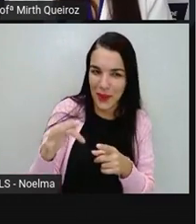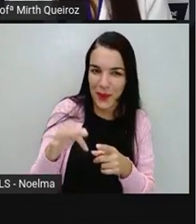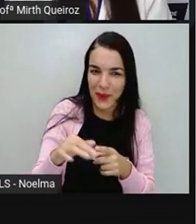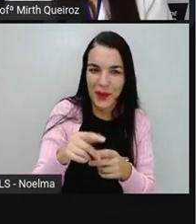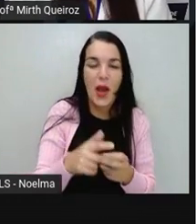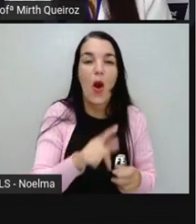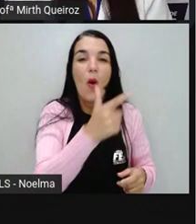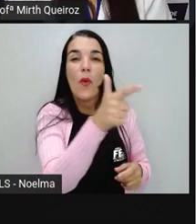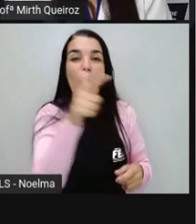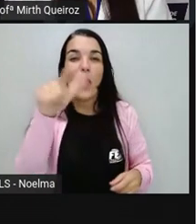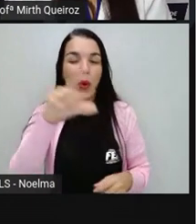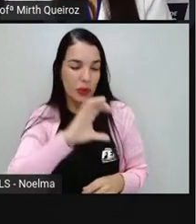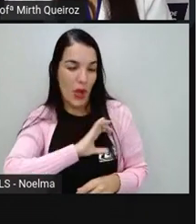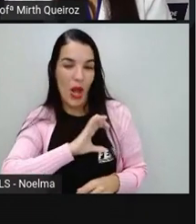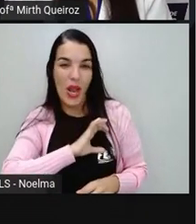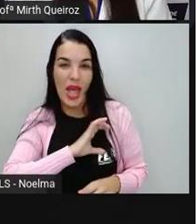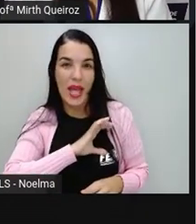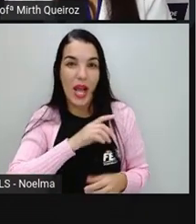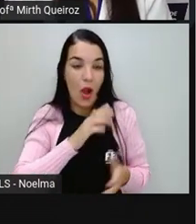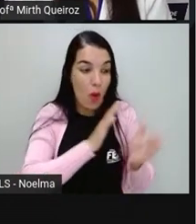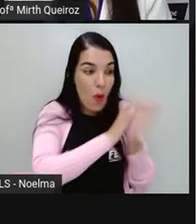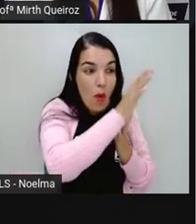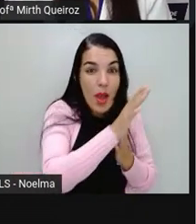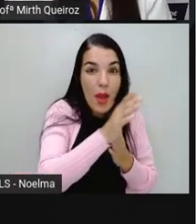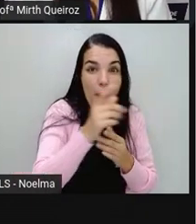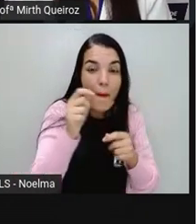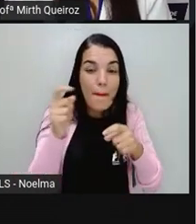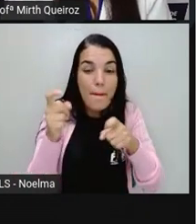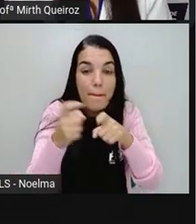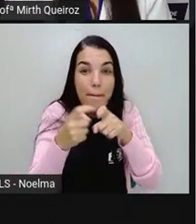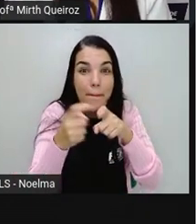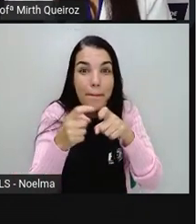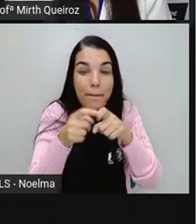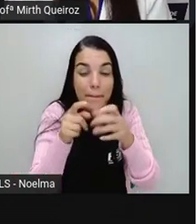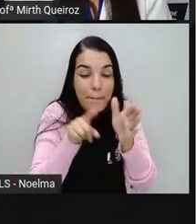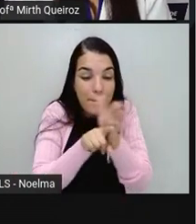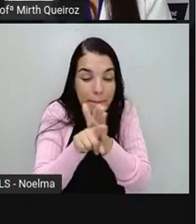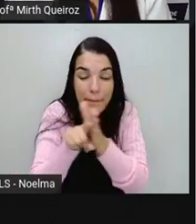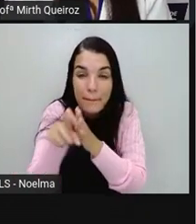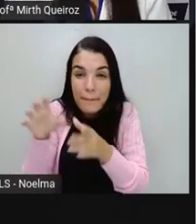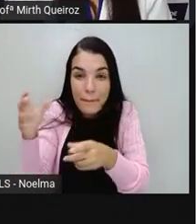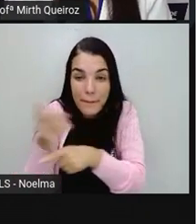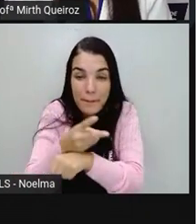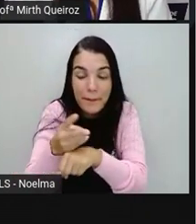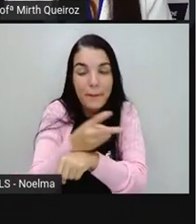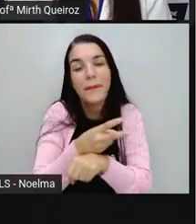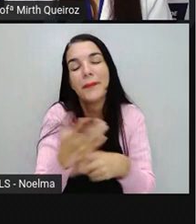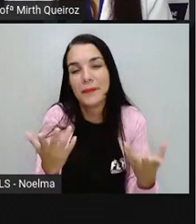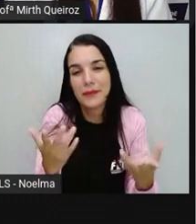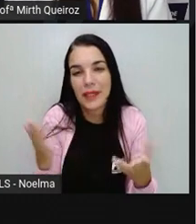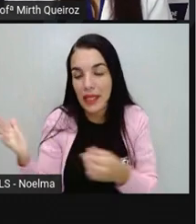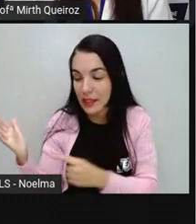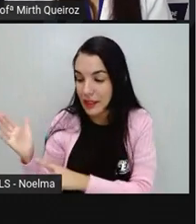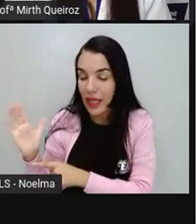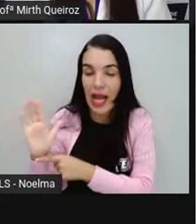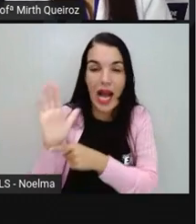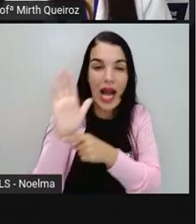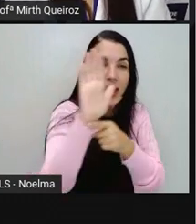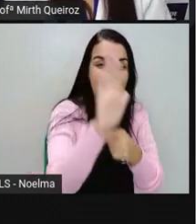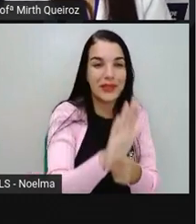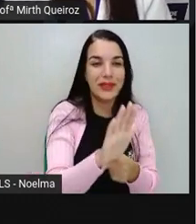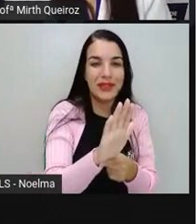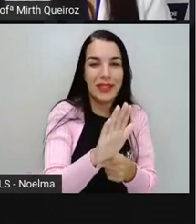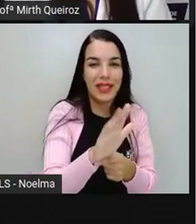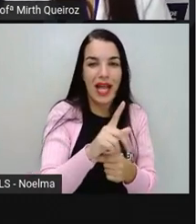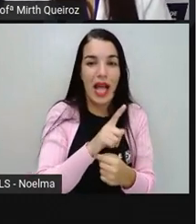Cebolinha correu. Foi atrás de quê? Da malinha de primeiro socorro. E tem um moe